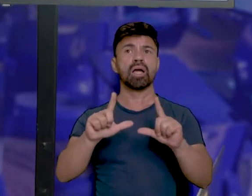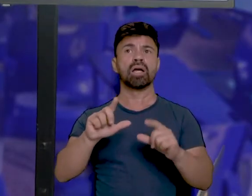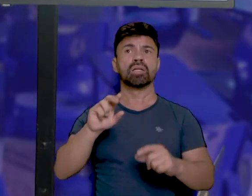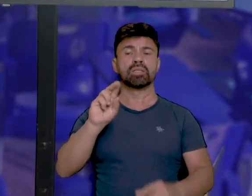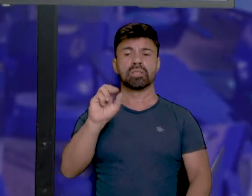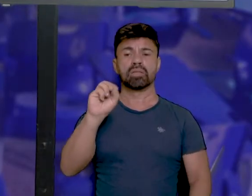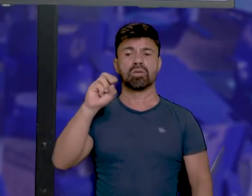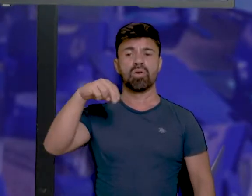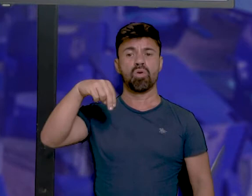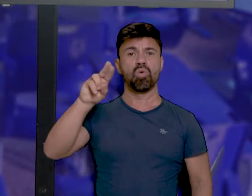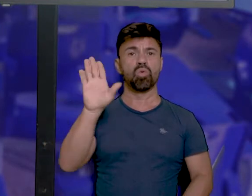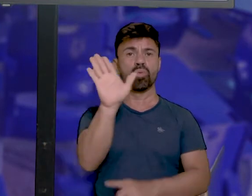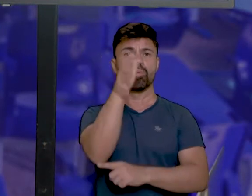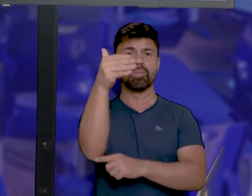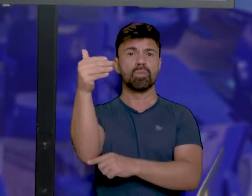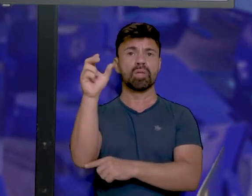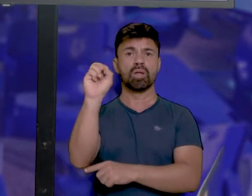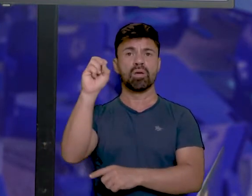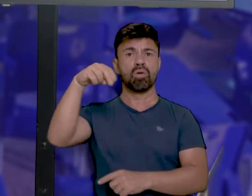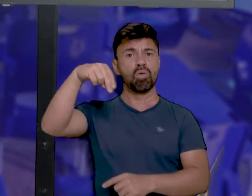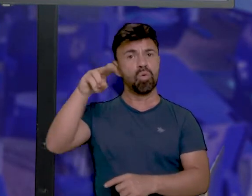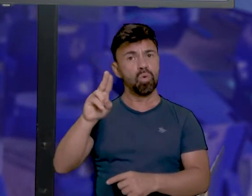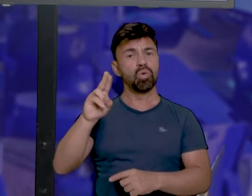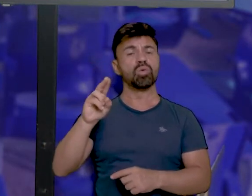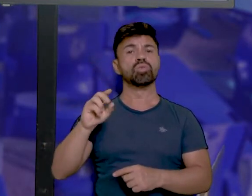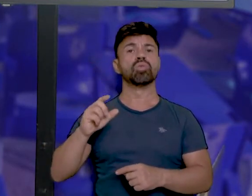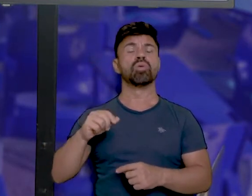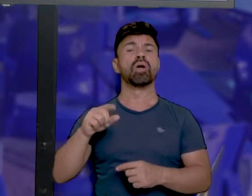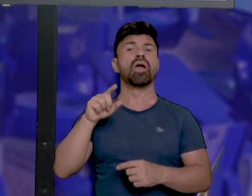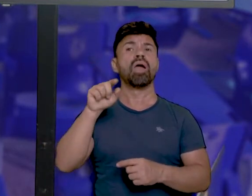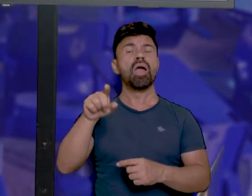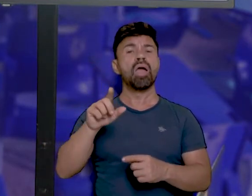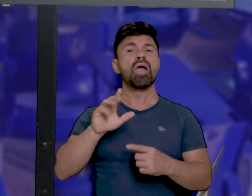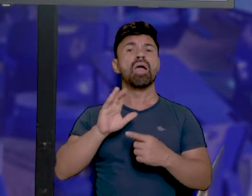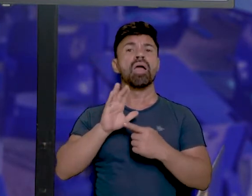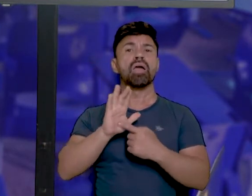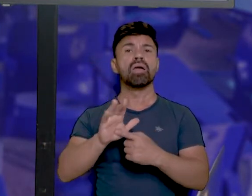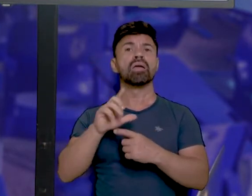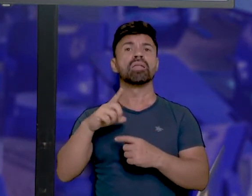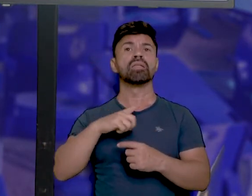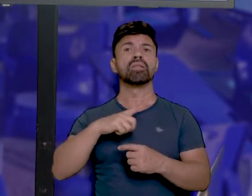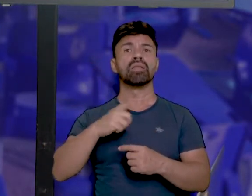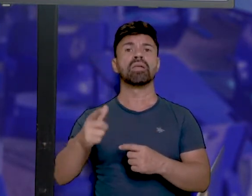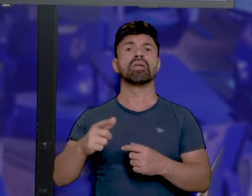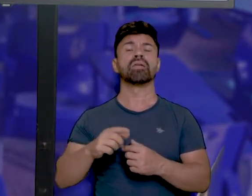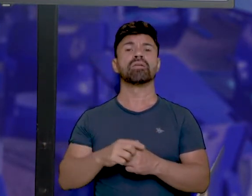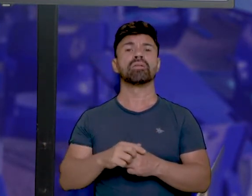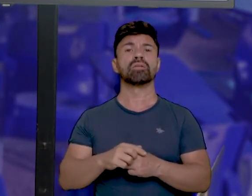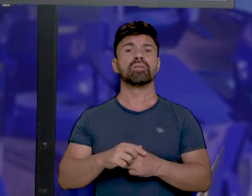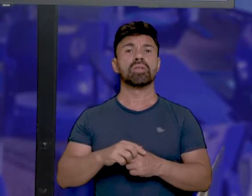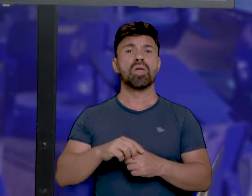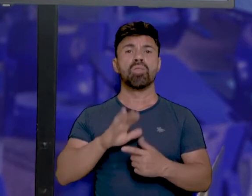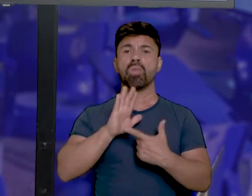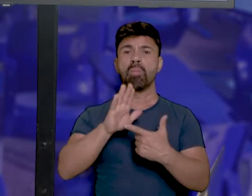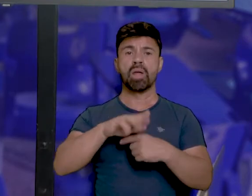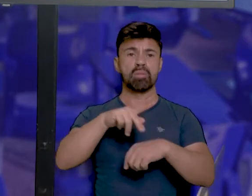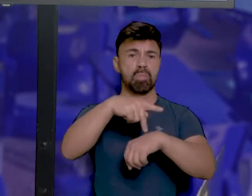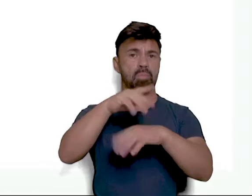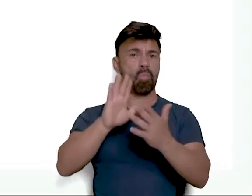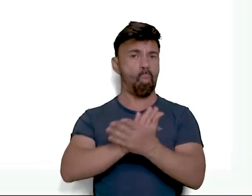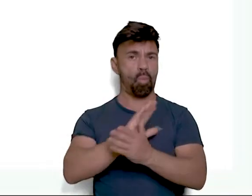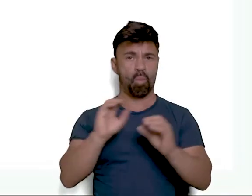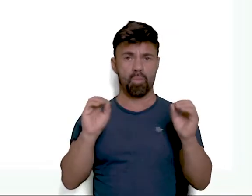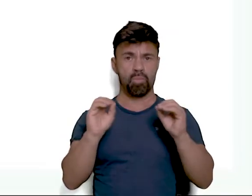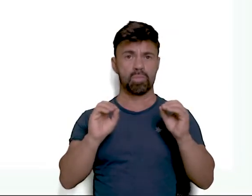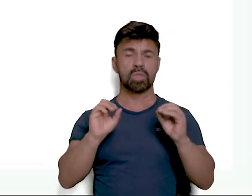Nações Unidas, a bandeira das Nações Unidas, tá? Então, essa bandeira das Nações Unidas, ela busca ter uma neutralidade. E, automaticamente,